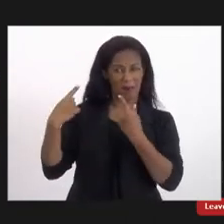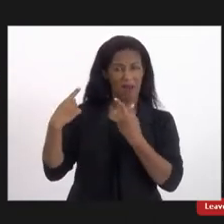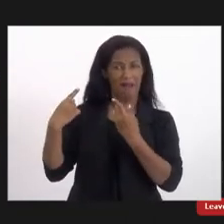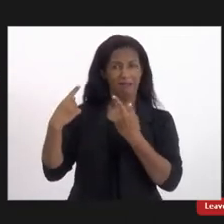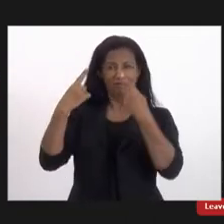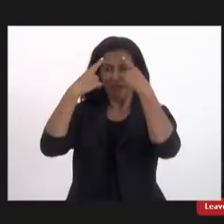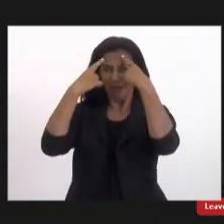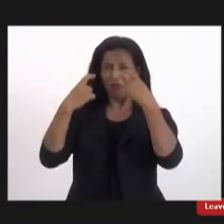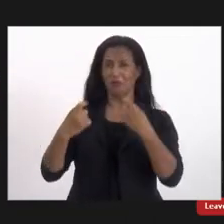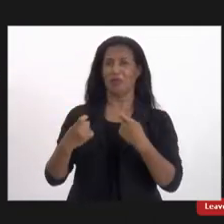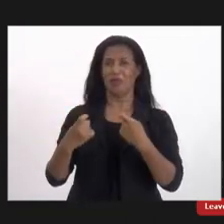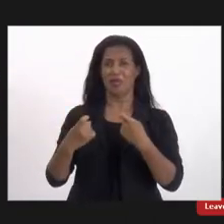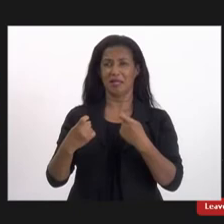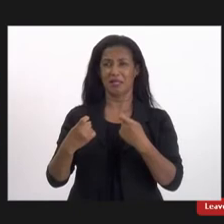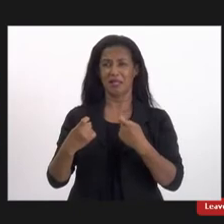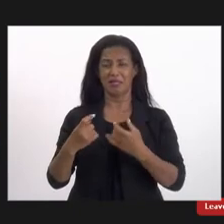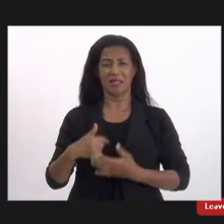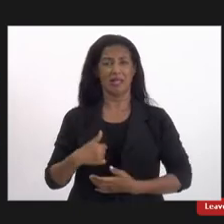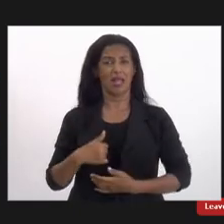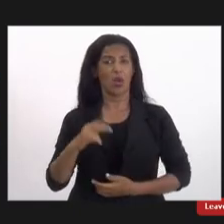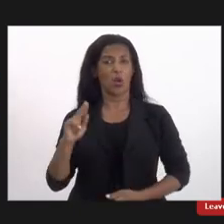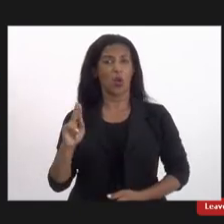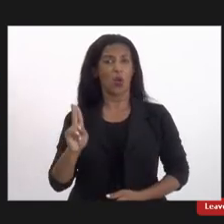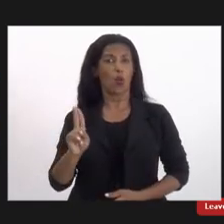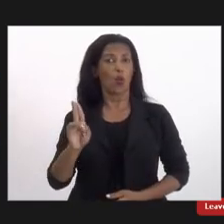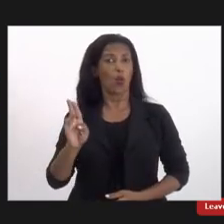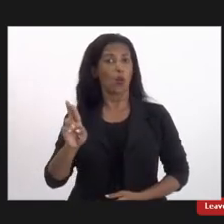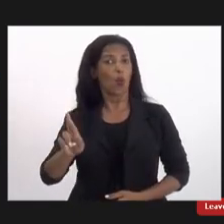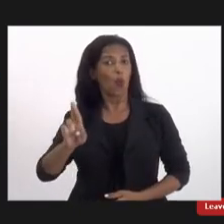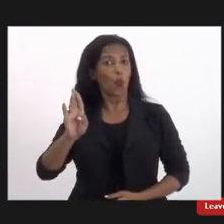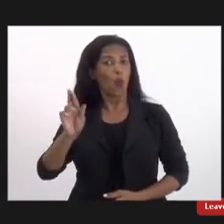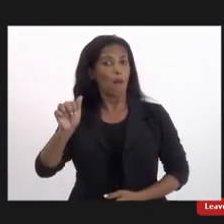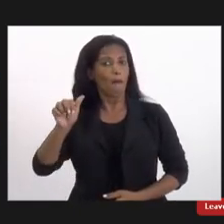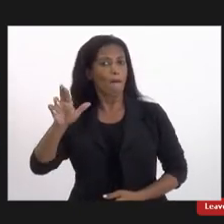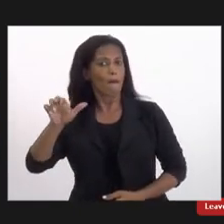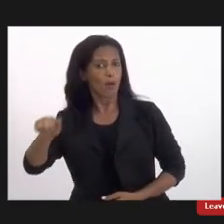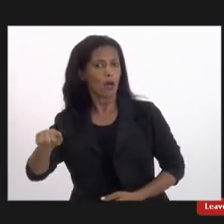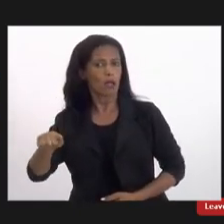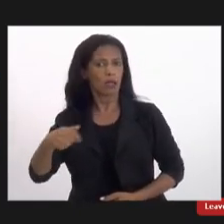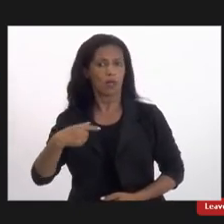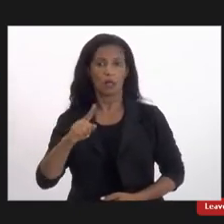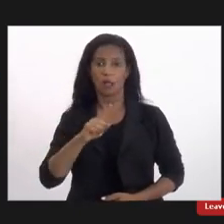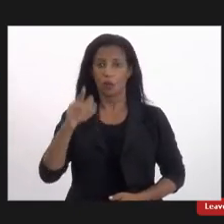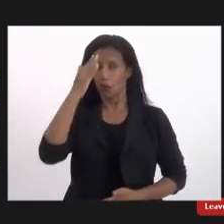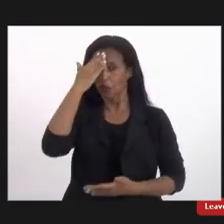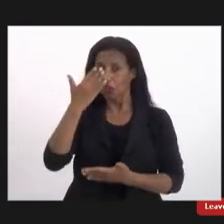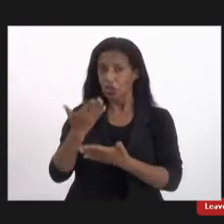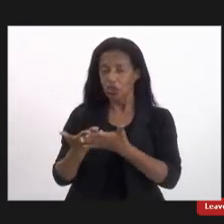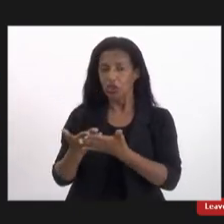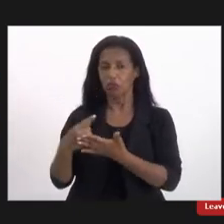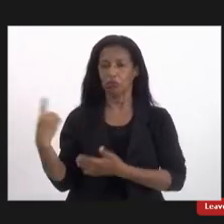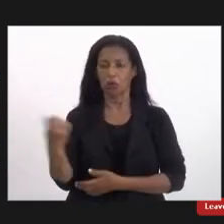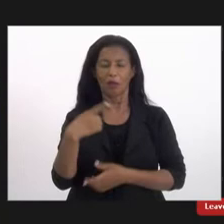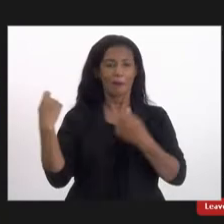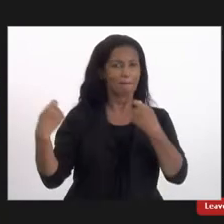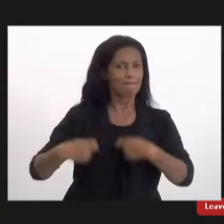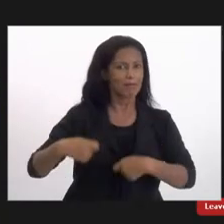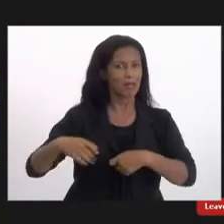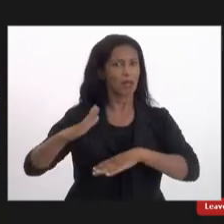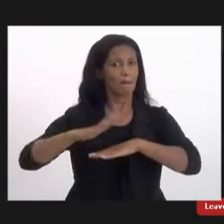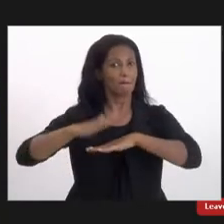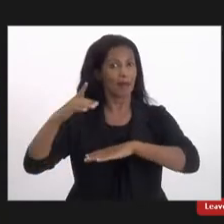mas eu fui uma vítima da violência urbana que eu acredito que nós precisamos também de mais